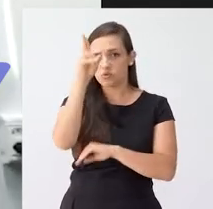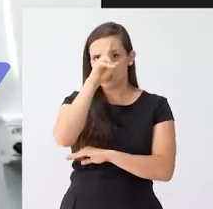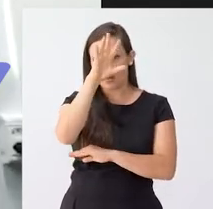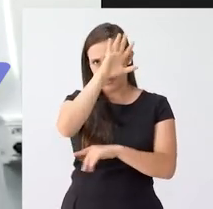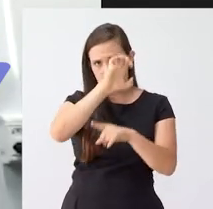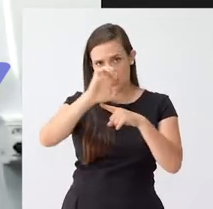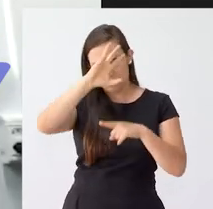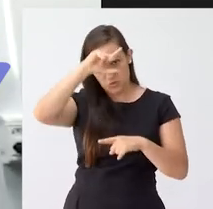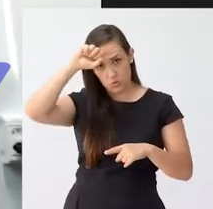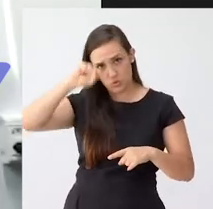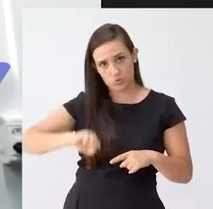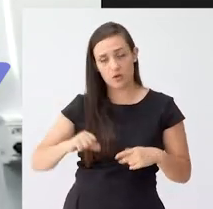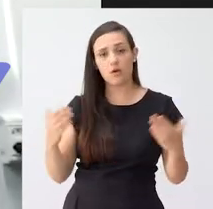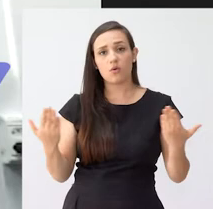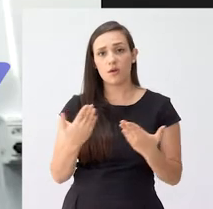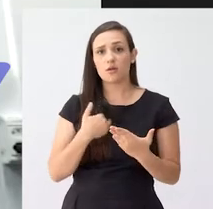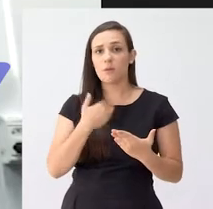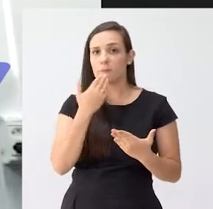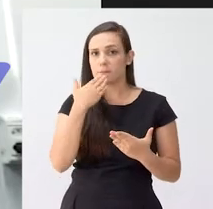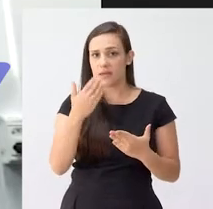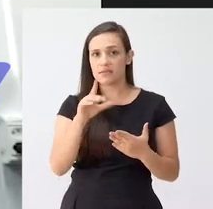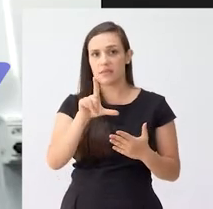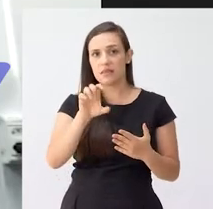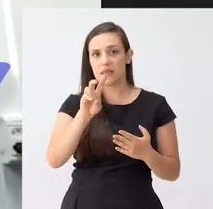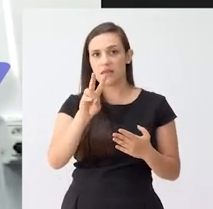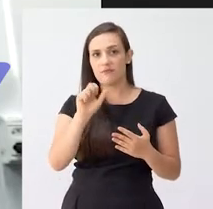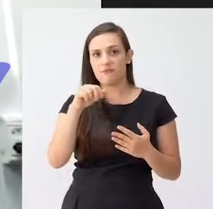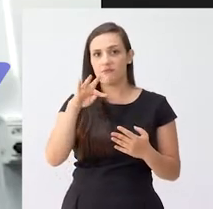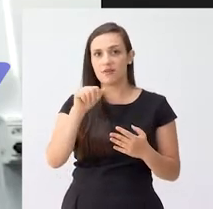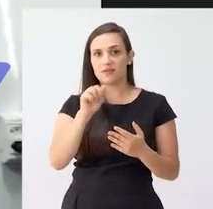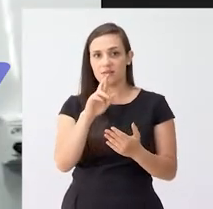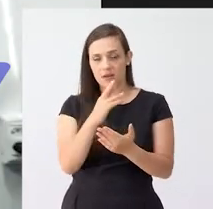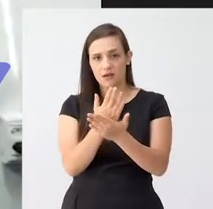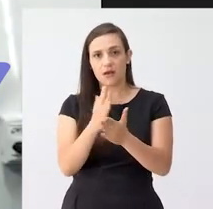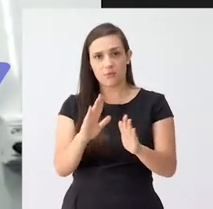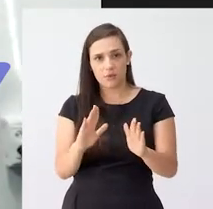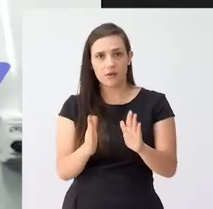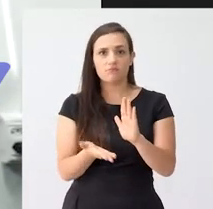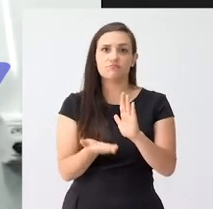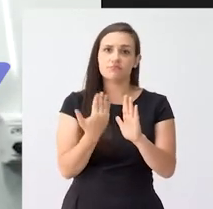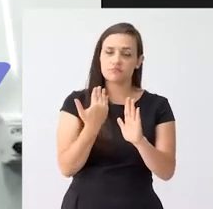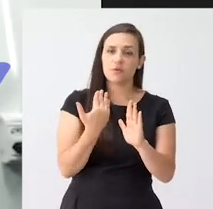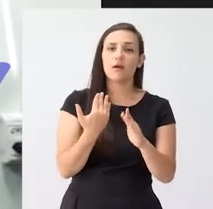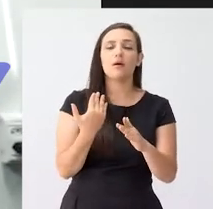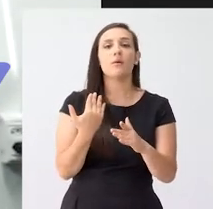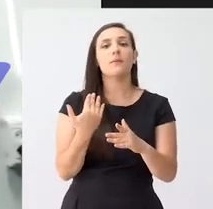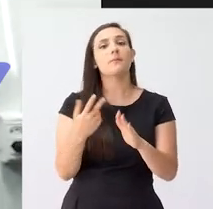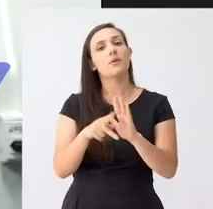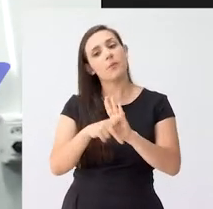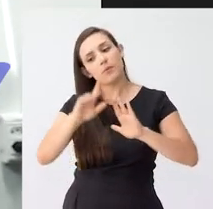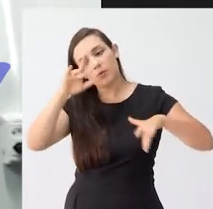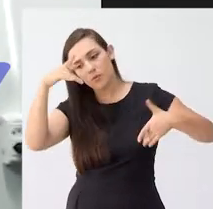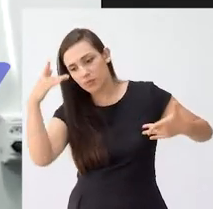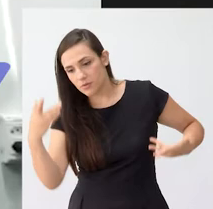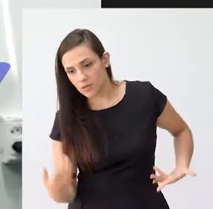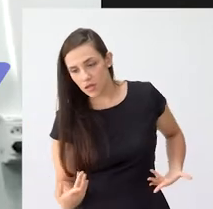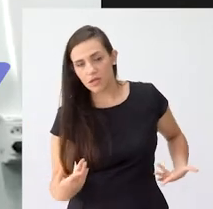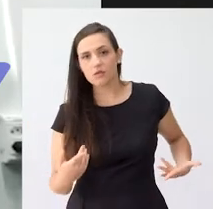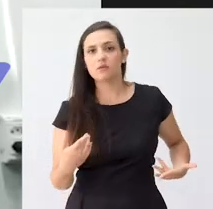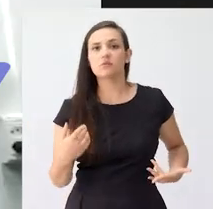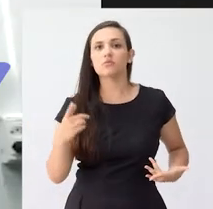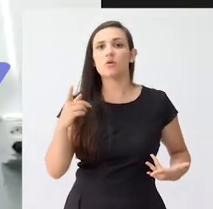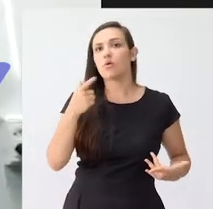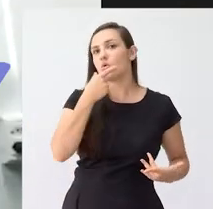Assembleia Legislativa, na história do Mato Grosso do Sul. Então, eu proponho o levantamento desta sessão em